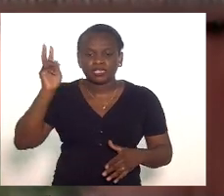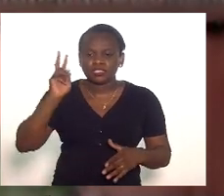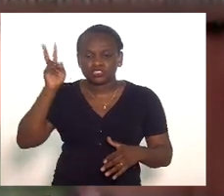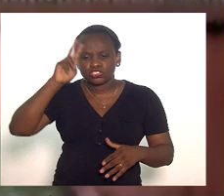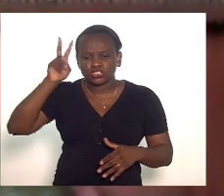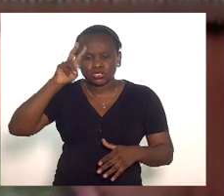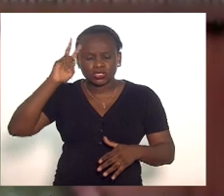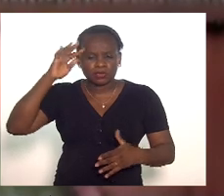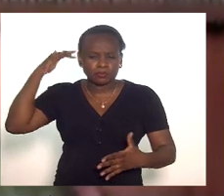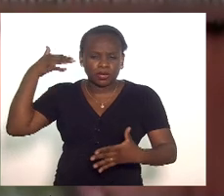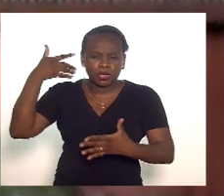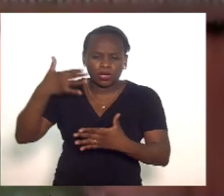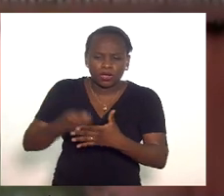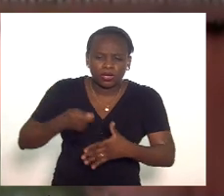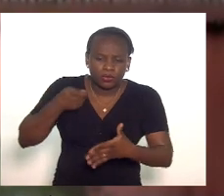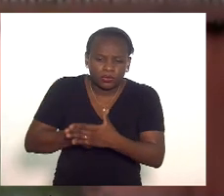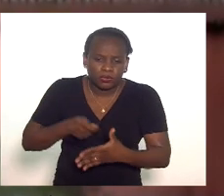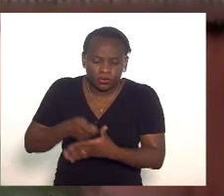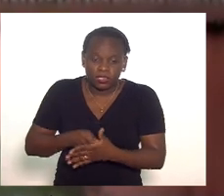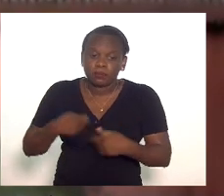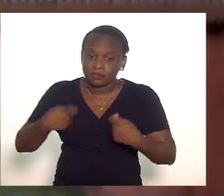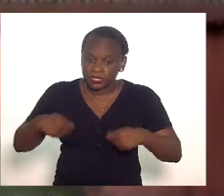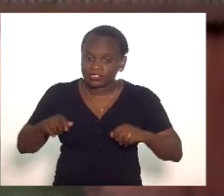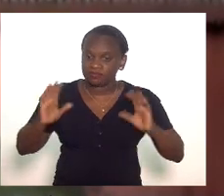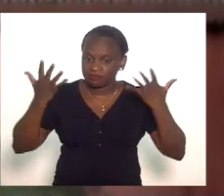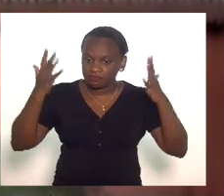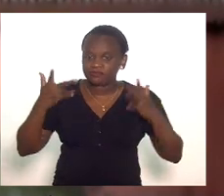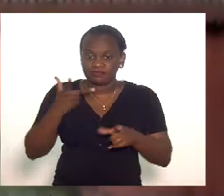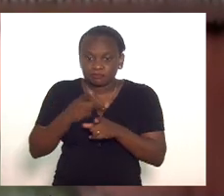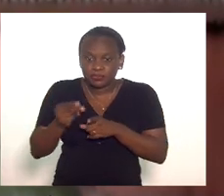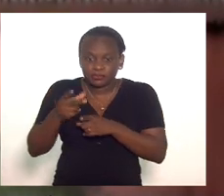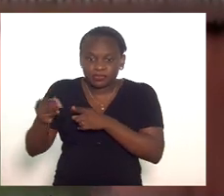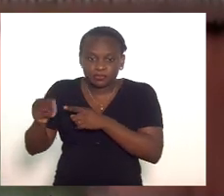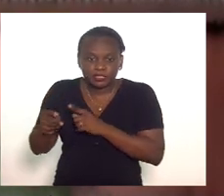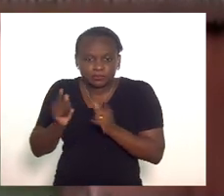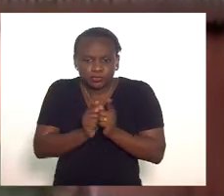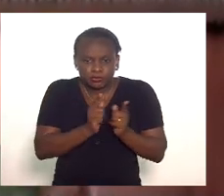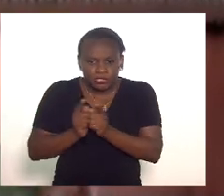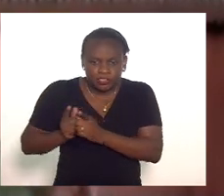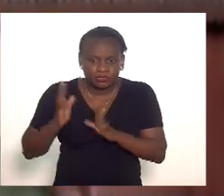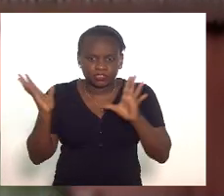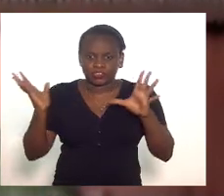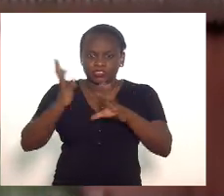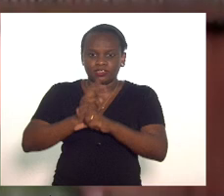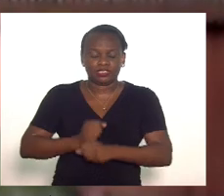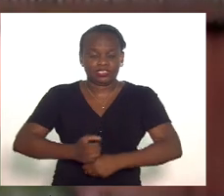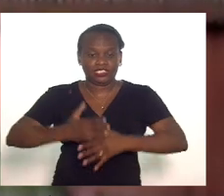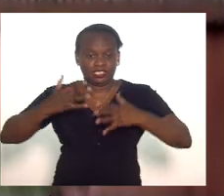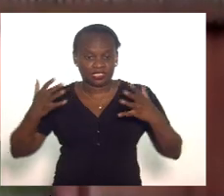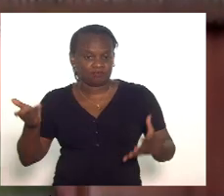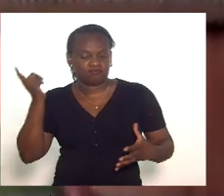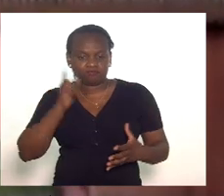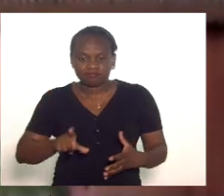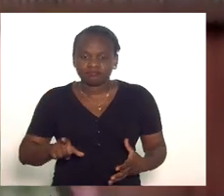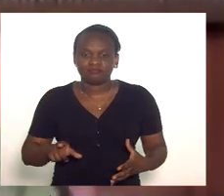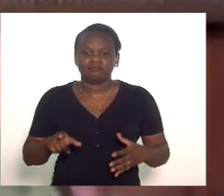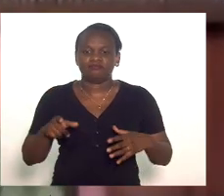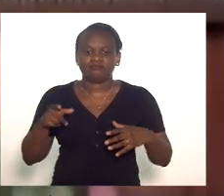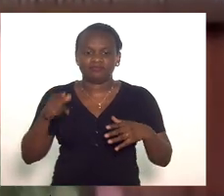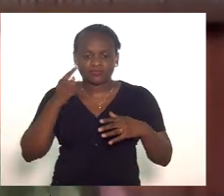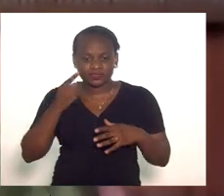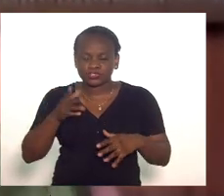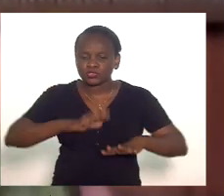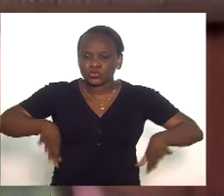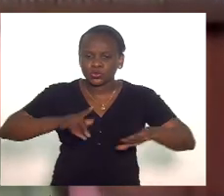e a gente tem que celebrar essas pequenas vitórias que são muito grandes quando a gente olha o universo do